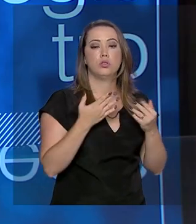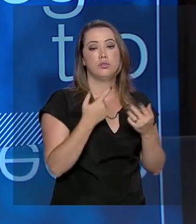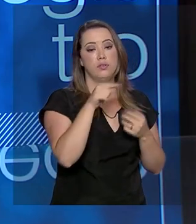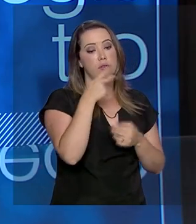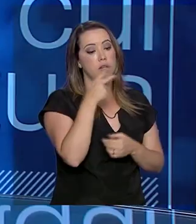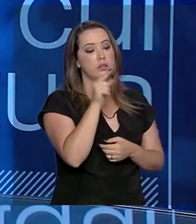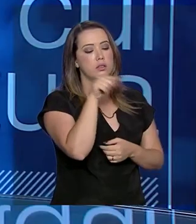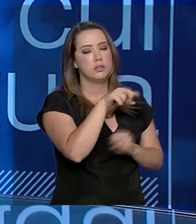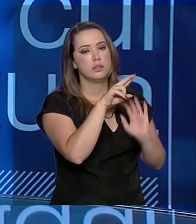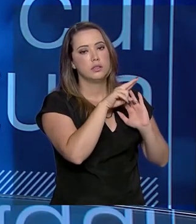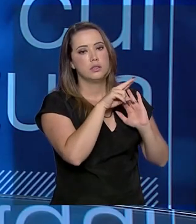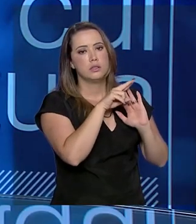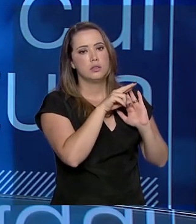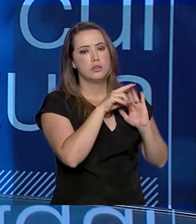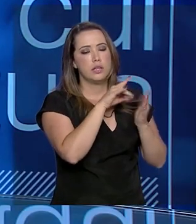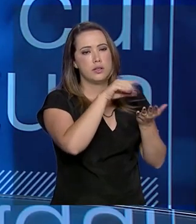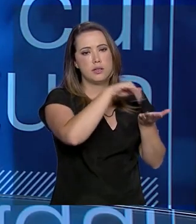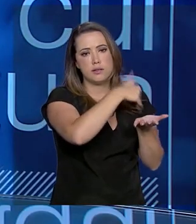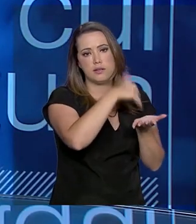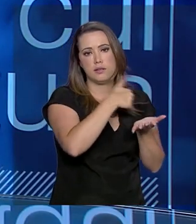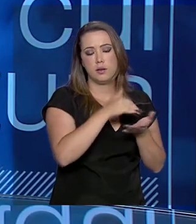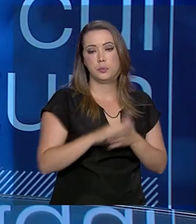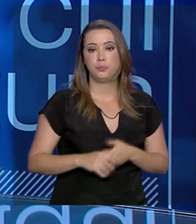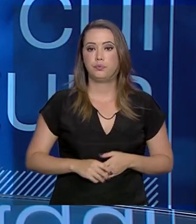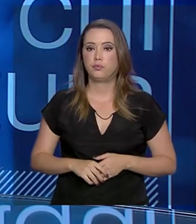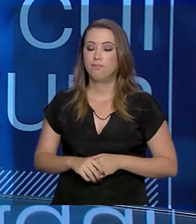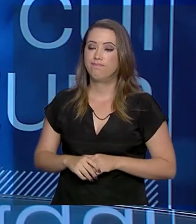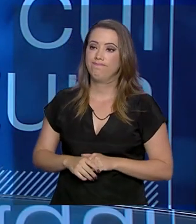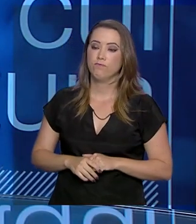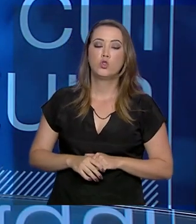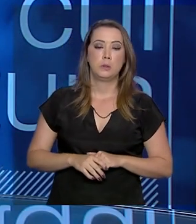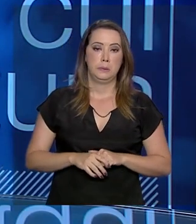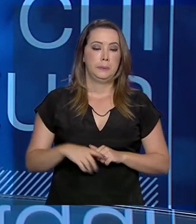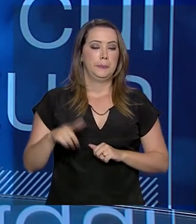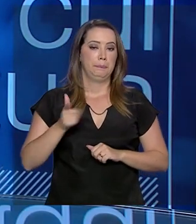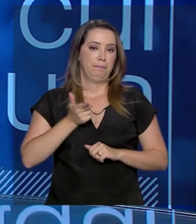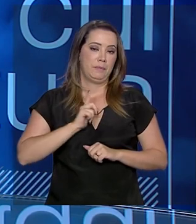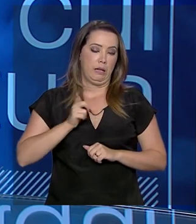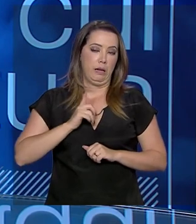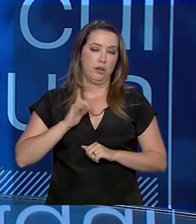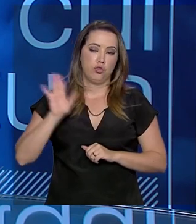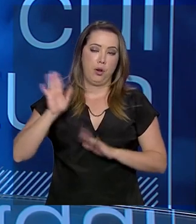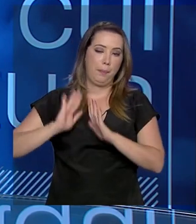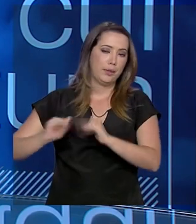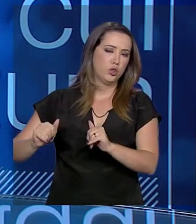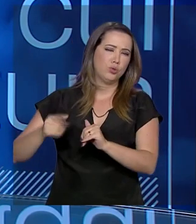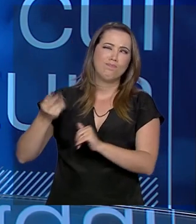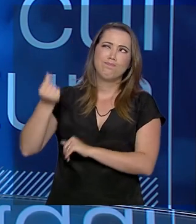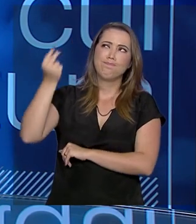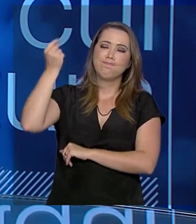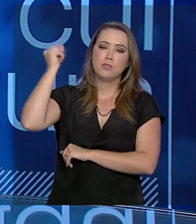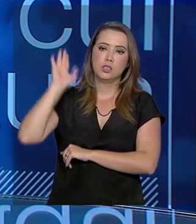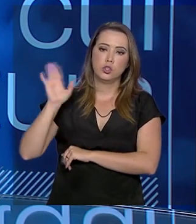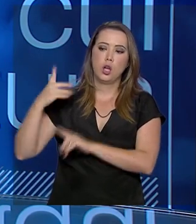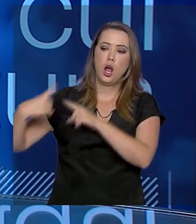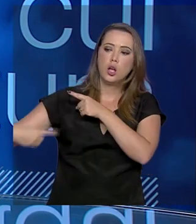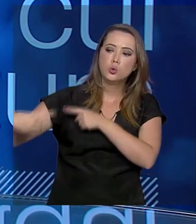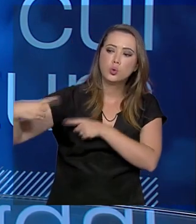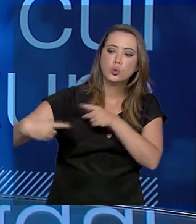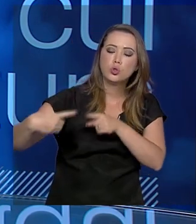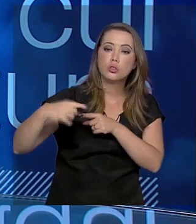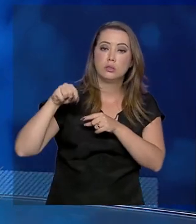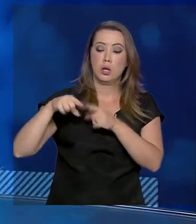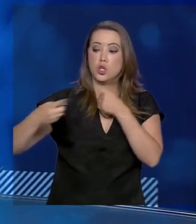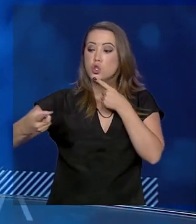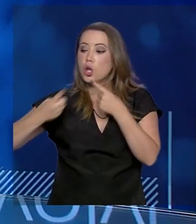registro? Então, Gabriela, na verdade, por ser uma demanda muito antiga do próprio setor, tanto nós temos dialogado com eles aqui